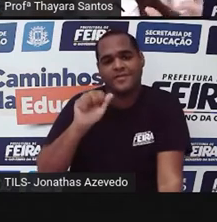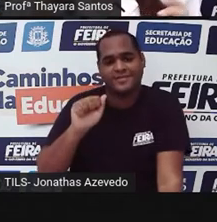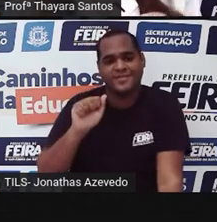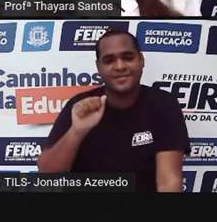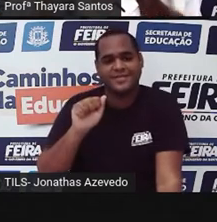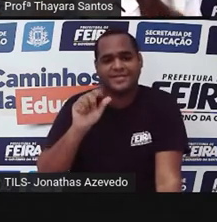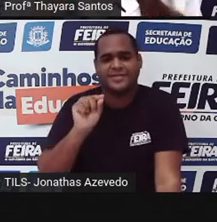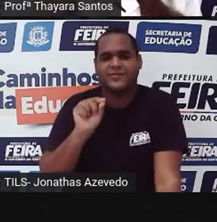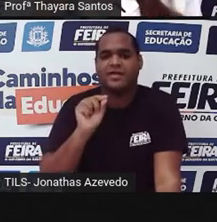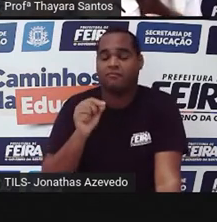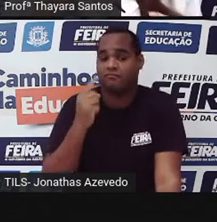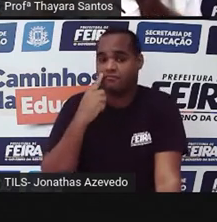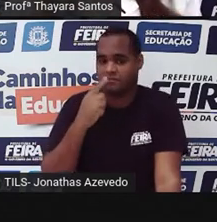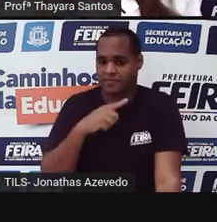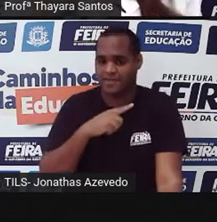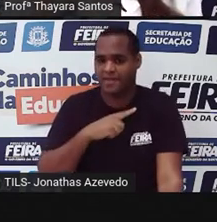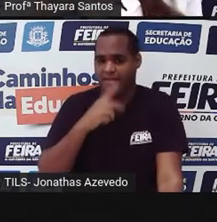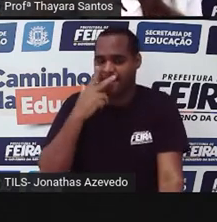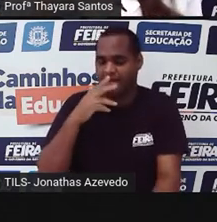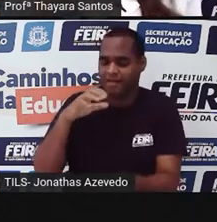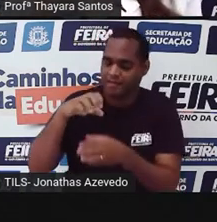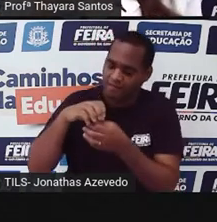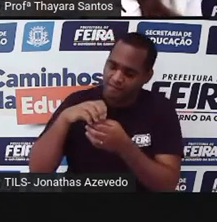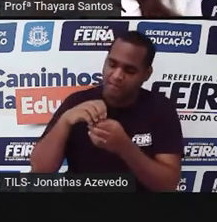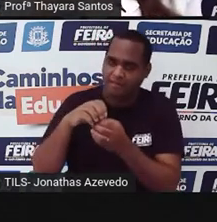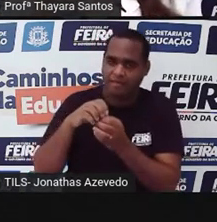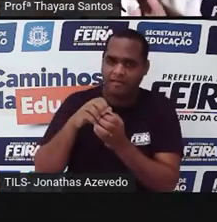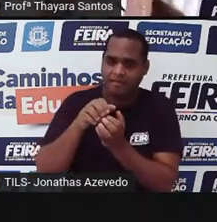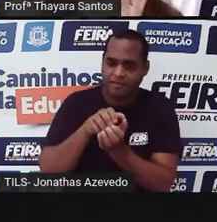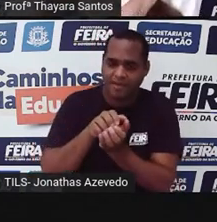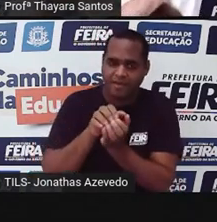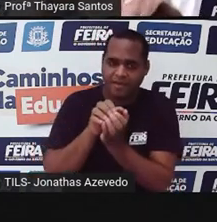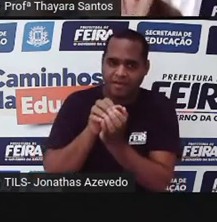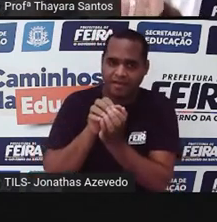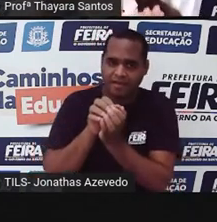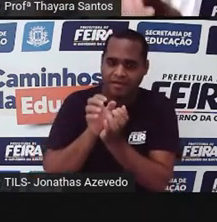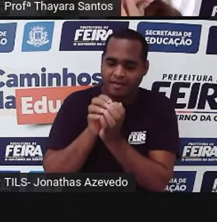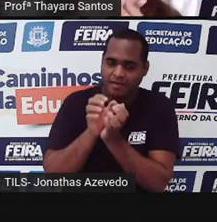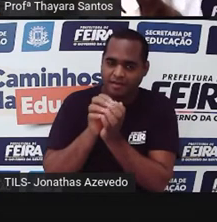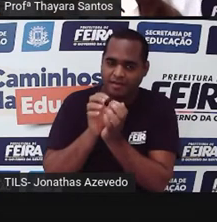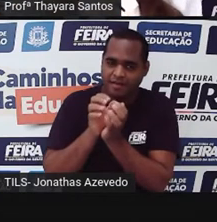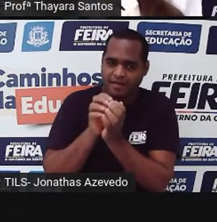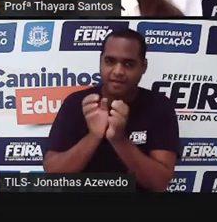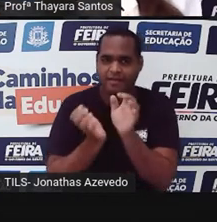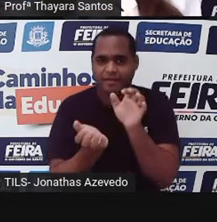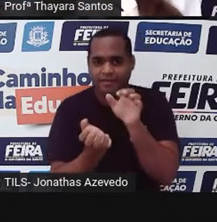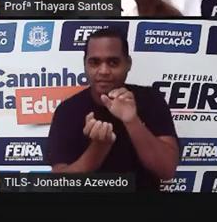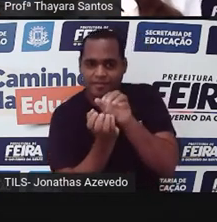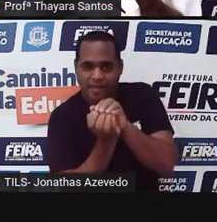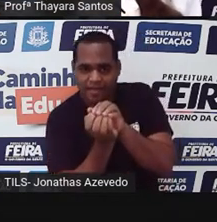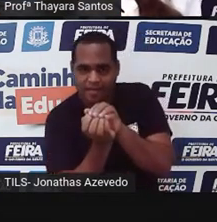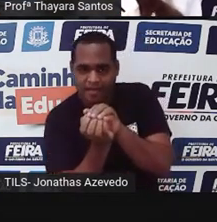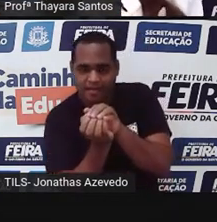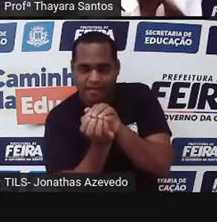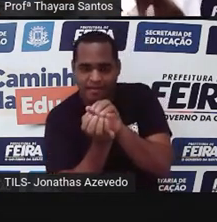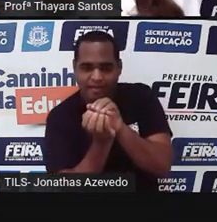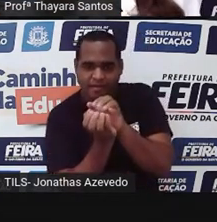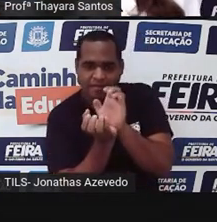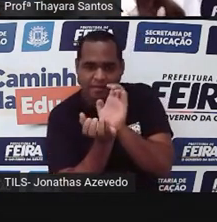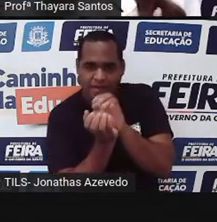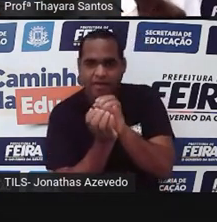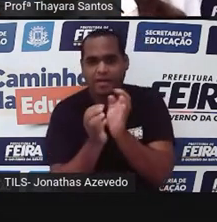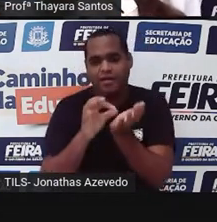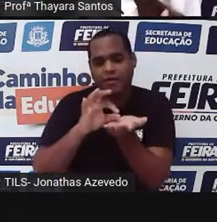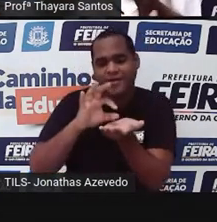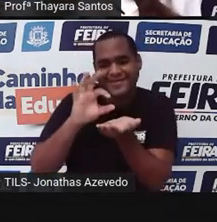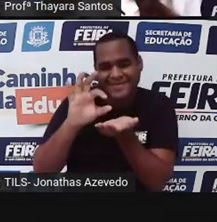bivalve quer dizer que ele tem uma concha com duas valvas, com dois lados. É o caso da ostra, do sururu,